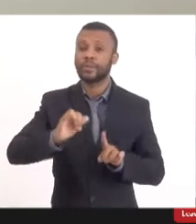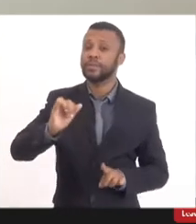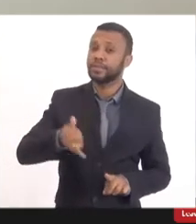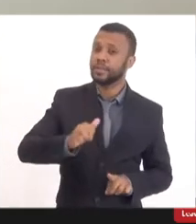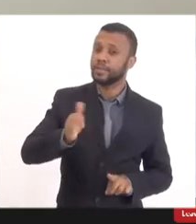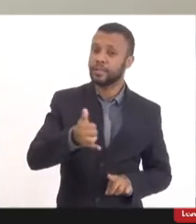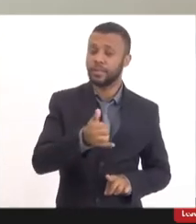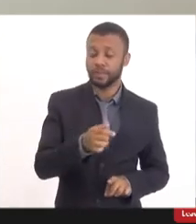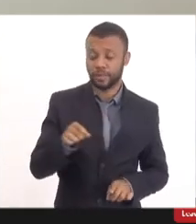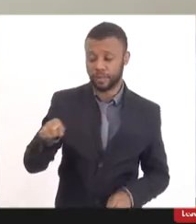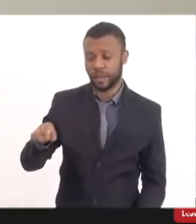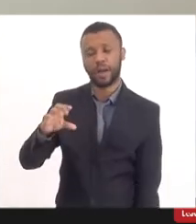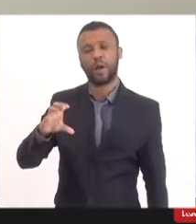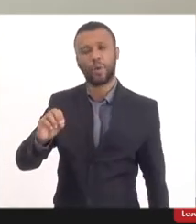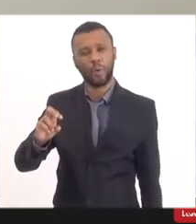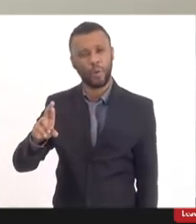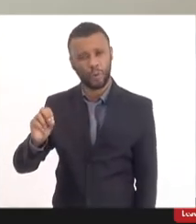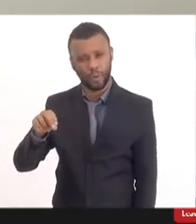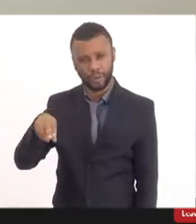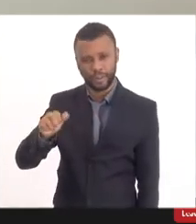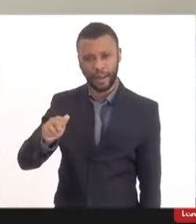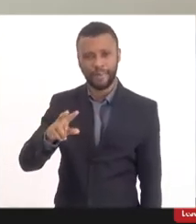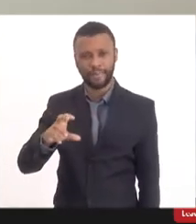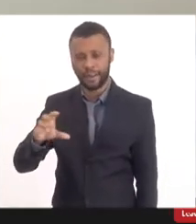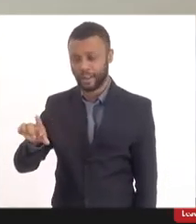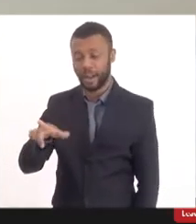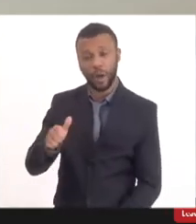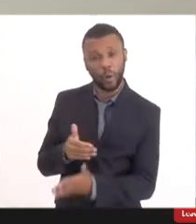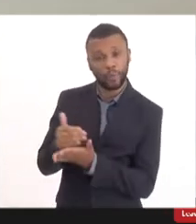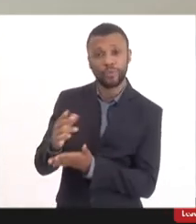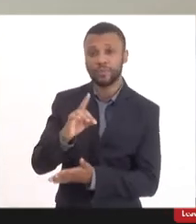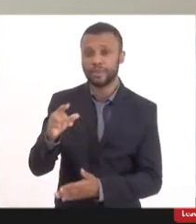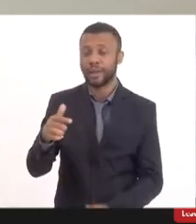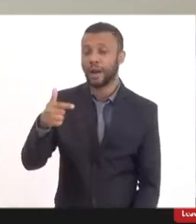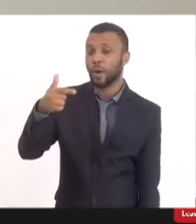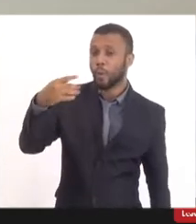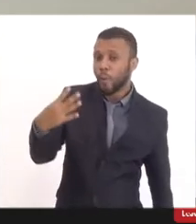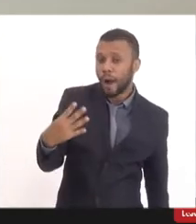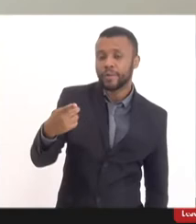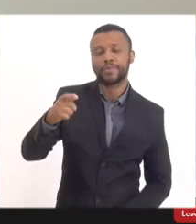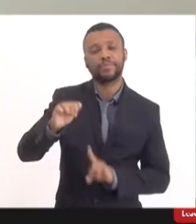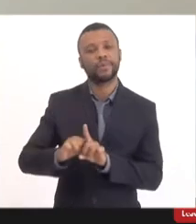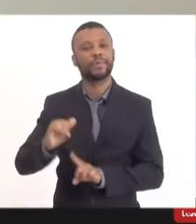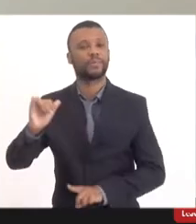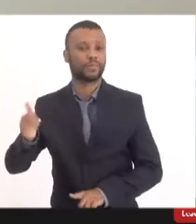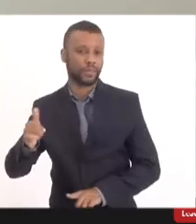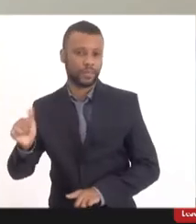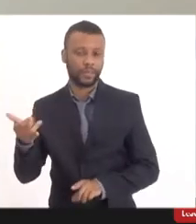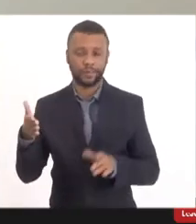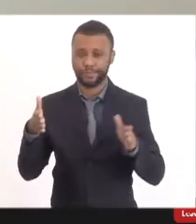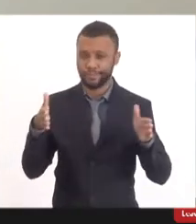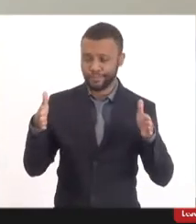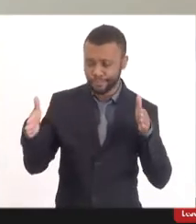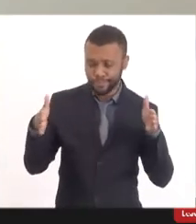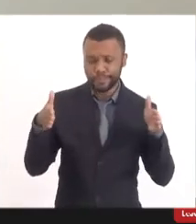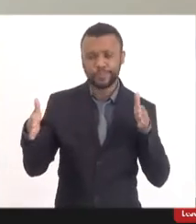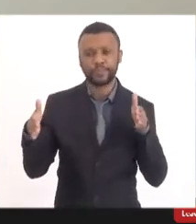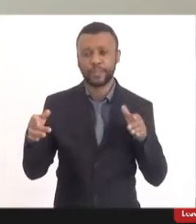Coronavac, ela começou a ser distribuída aos municípios a partir do dia 24 de janeiro no estado. Então, os municípios, eles